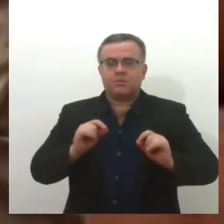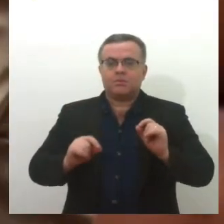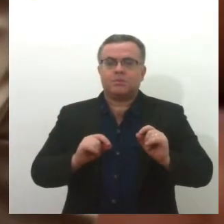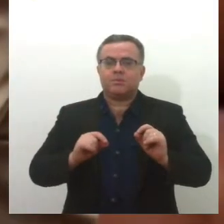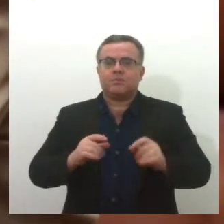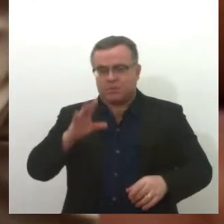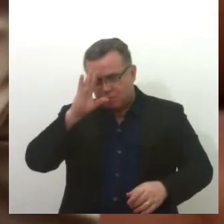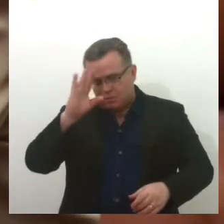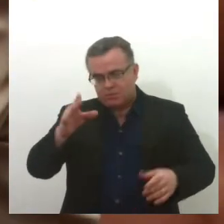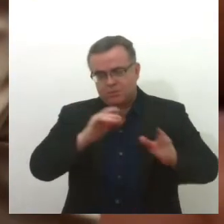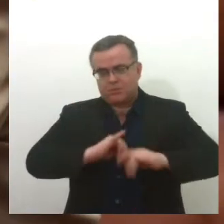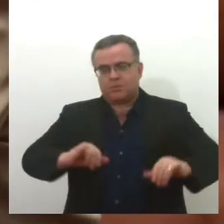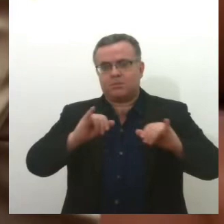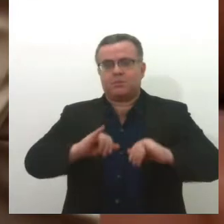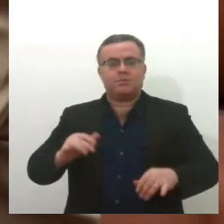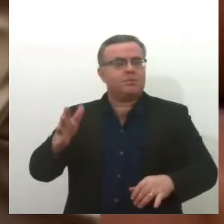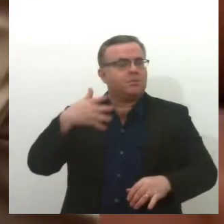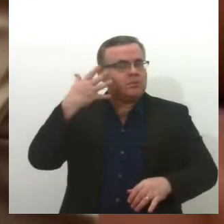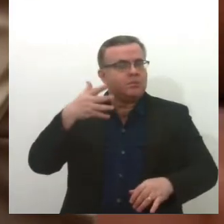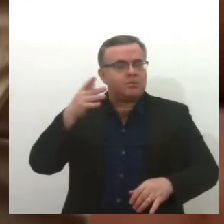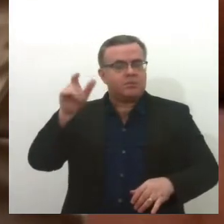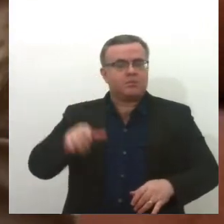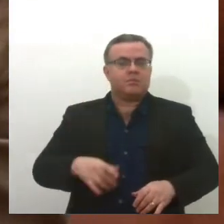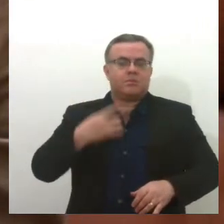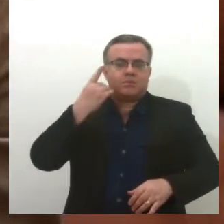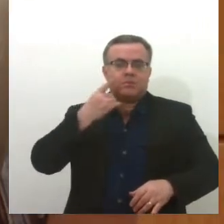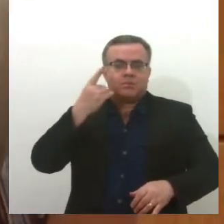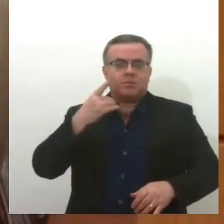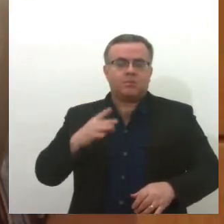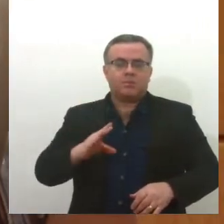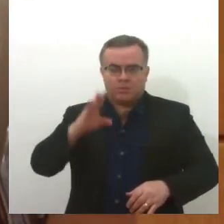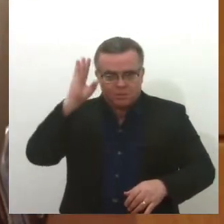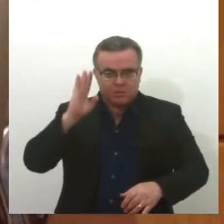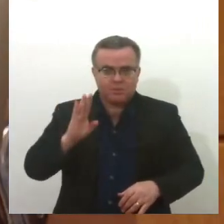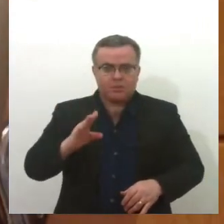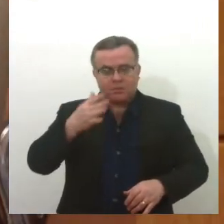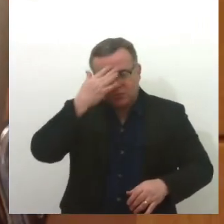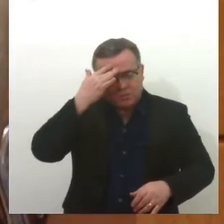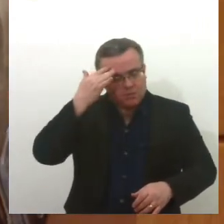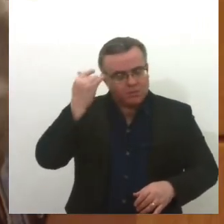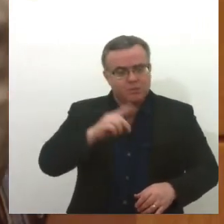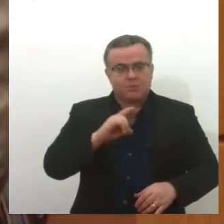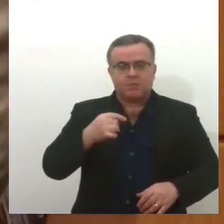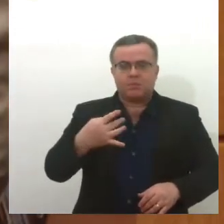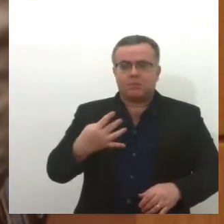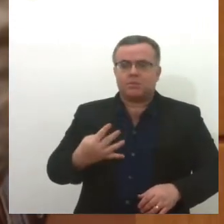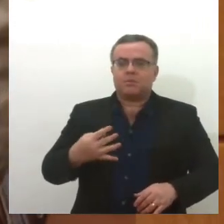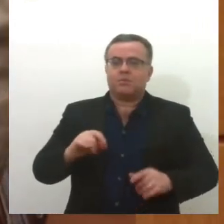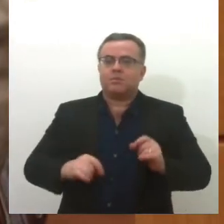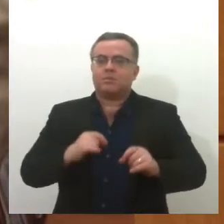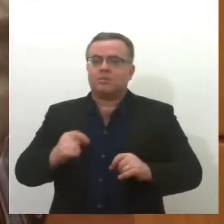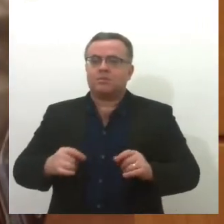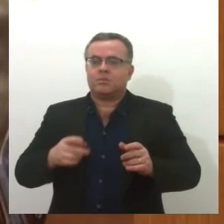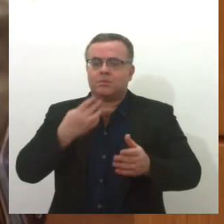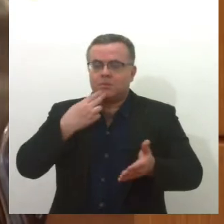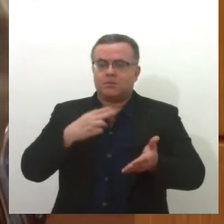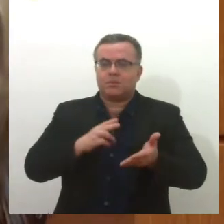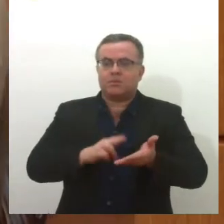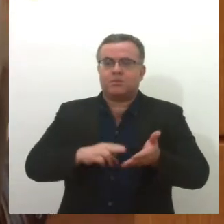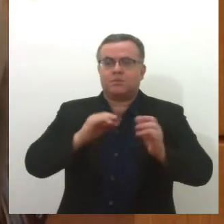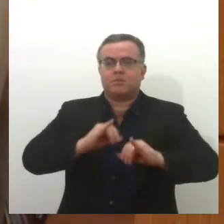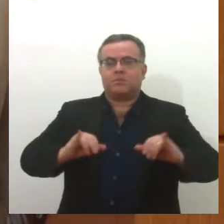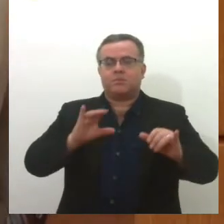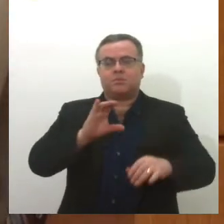assunto do pronunciamento de Irã Barbosa na sessão de quarta-feira, dia 4, foi a carta divulgada pela Conferência